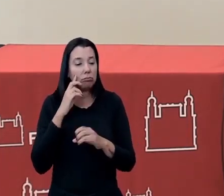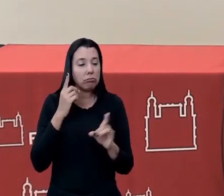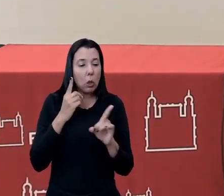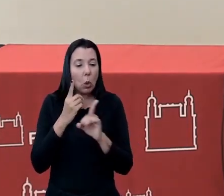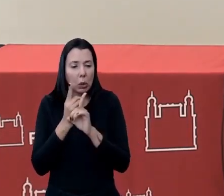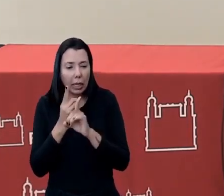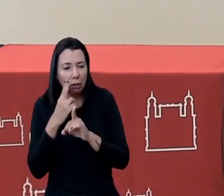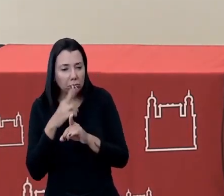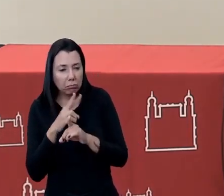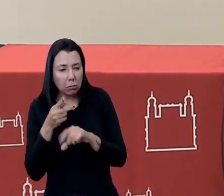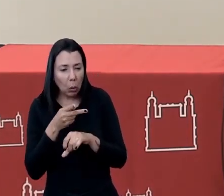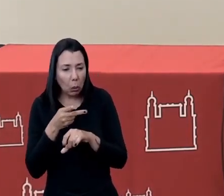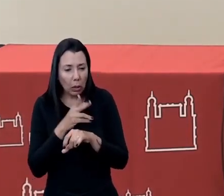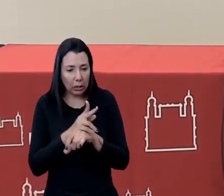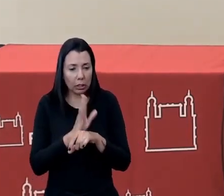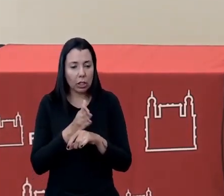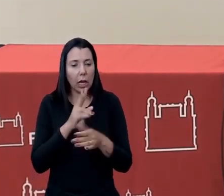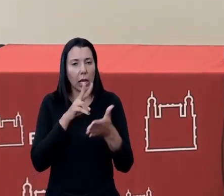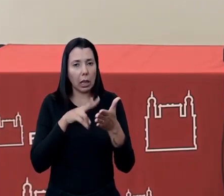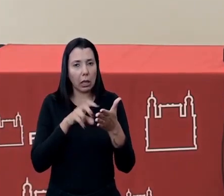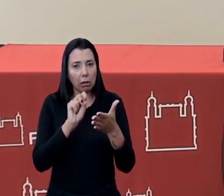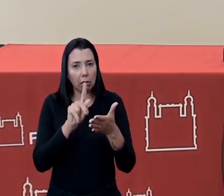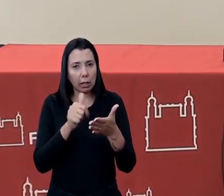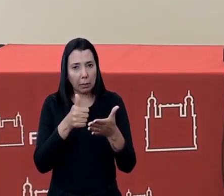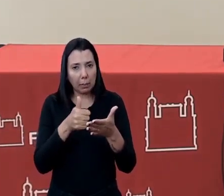que a gente já já lê aqui